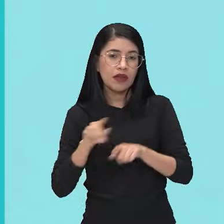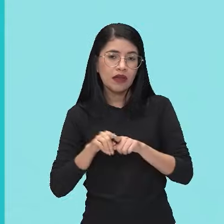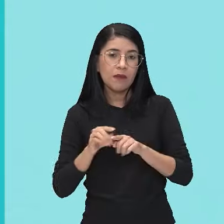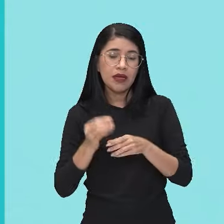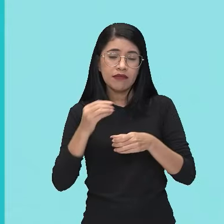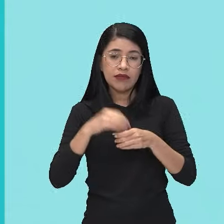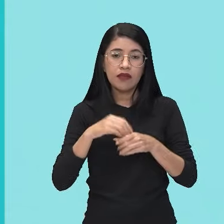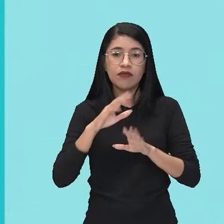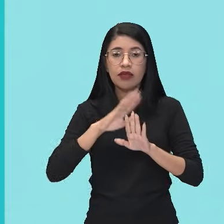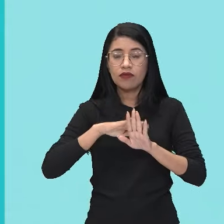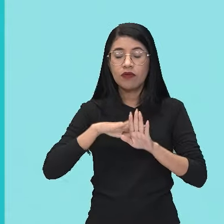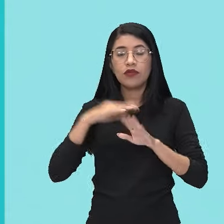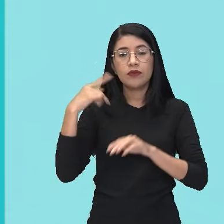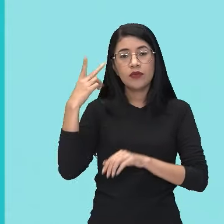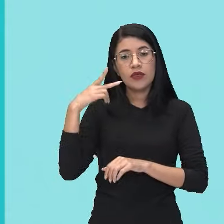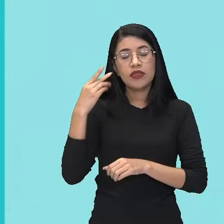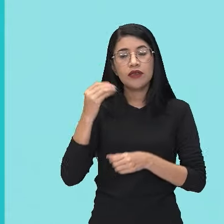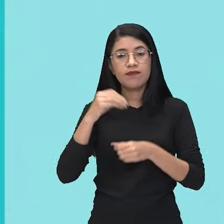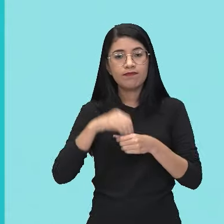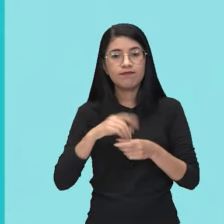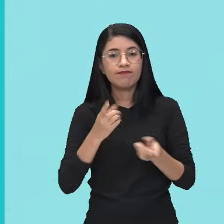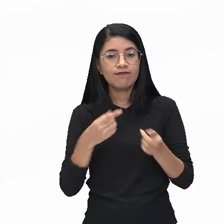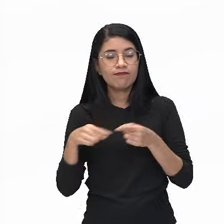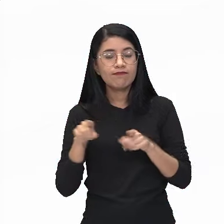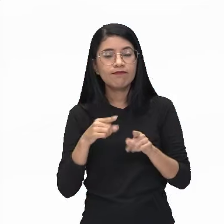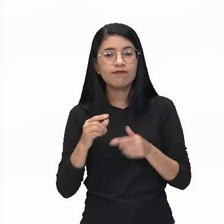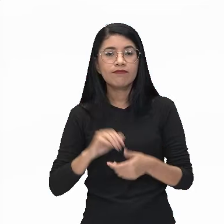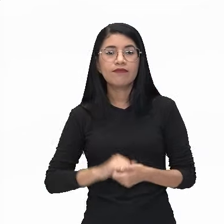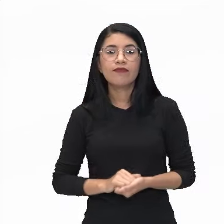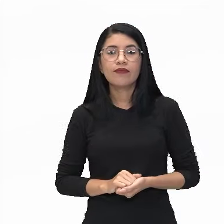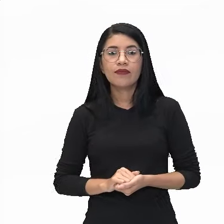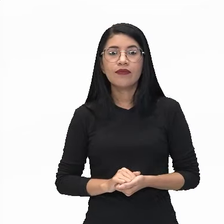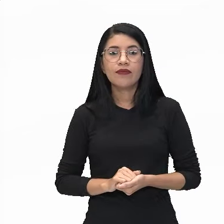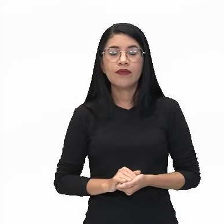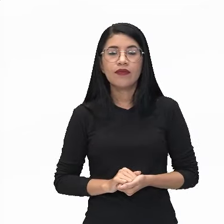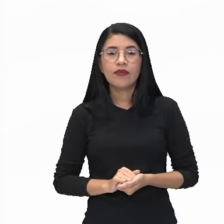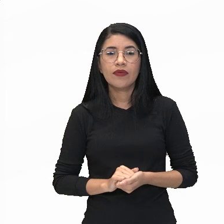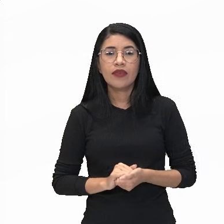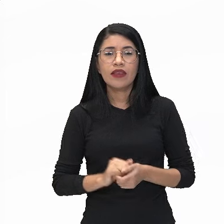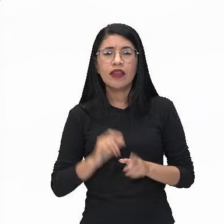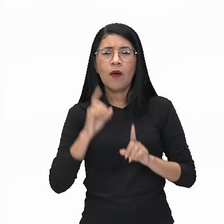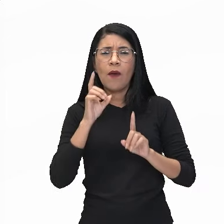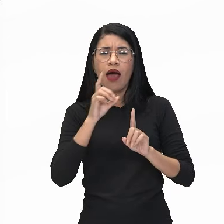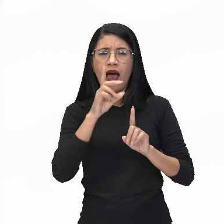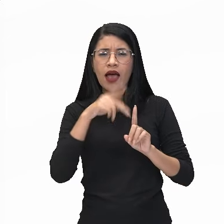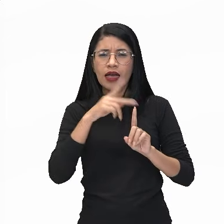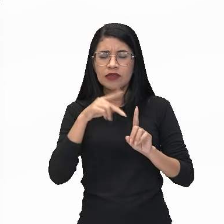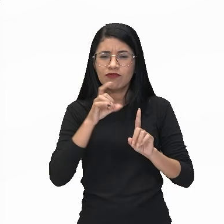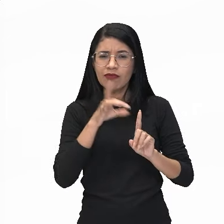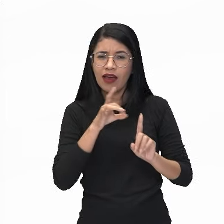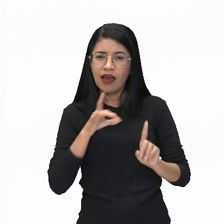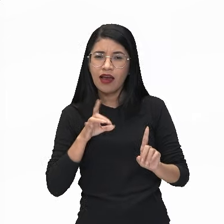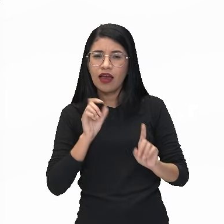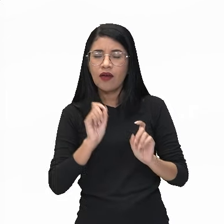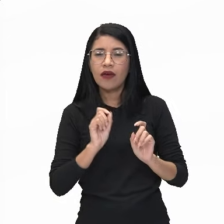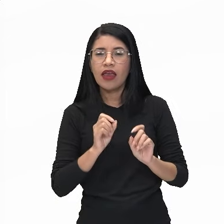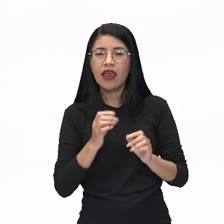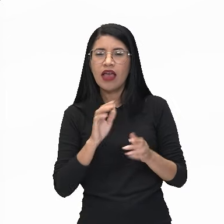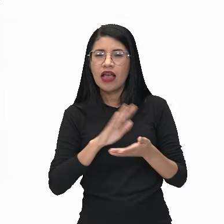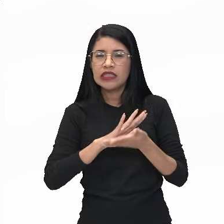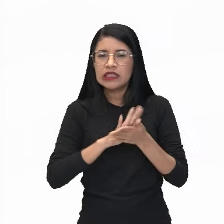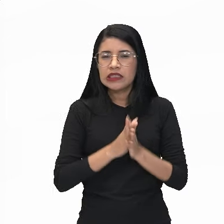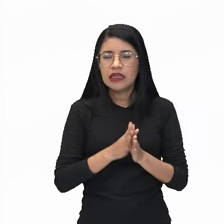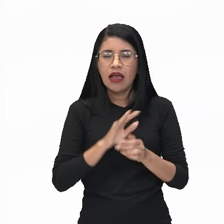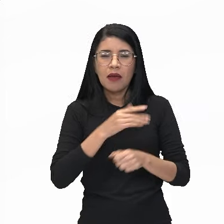e sociais dentro dessa canção. Vamos dar uma olhadinha, olha só. A xenofobia, né? Normalmente vinculada à discriminação,